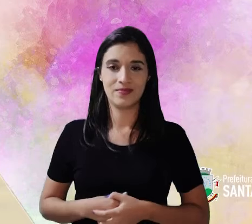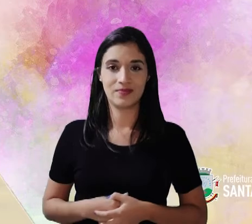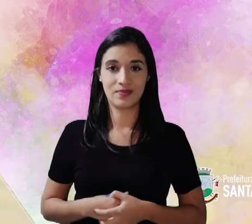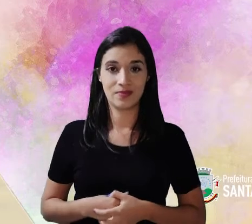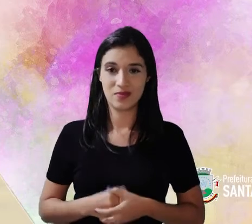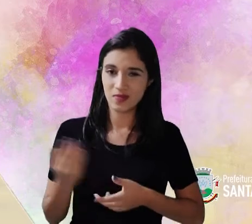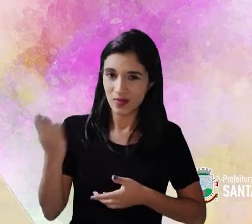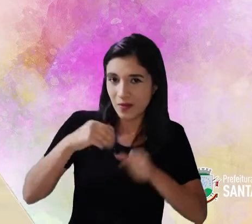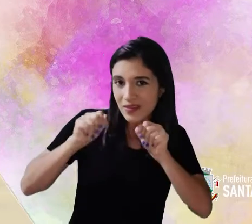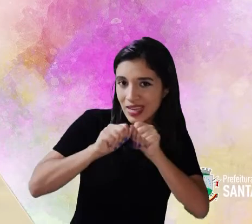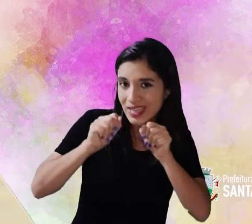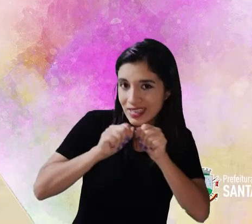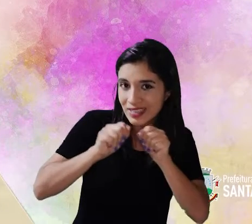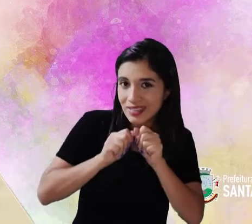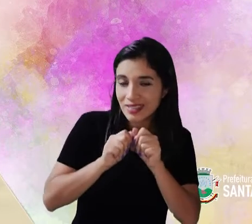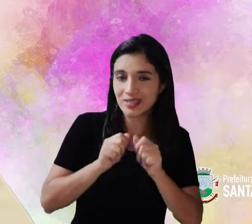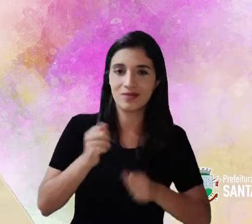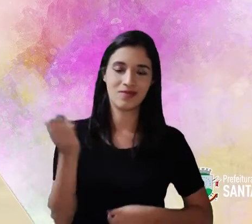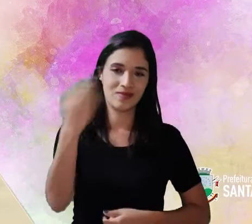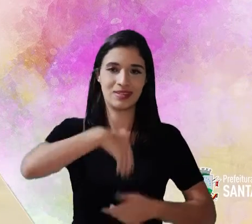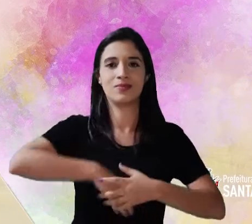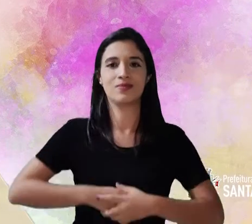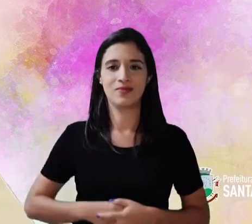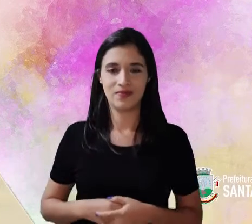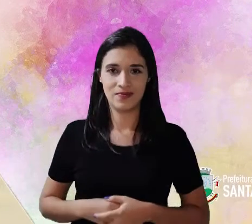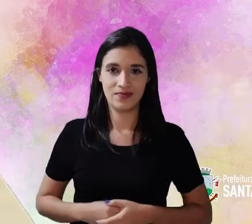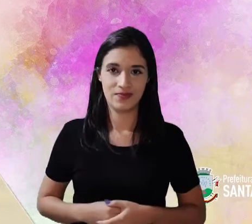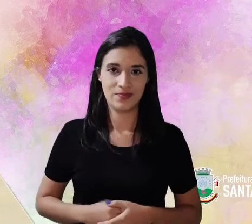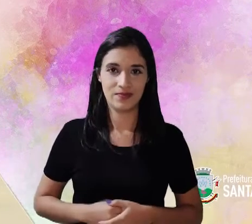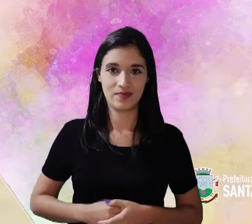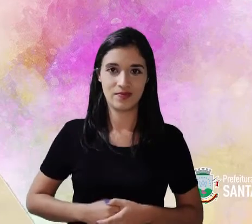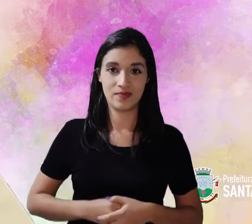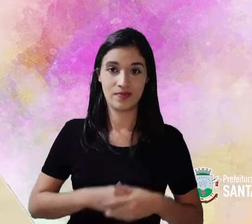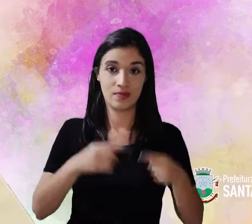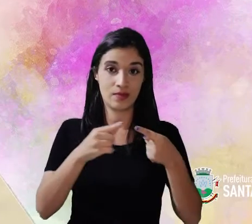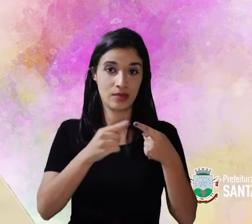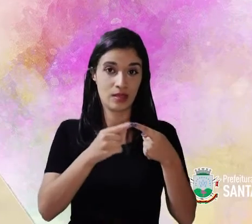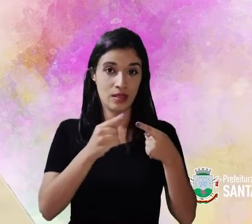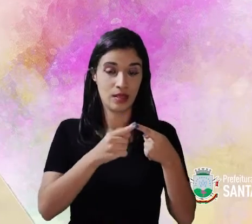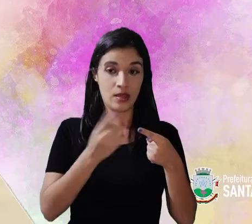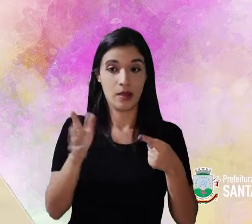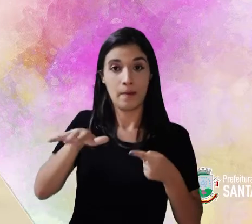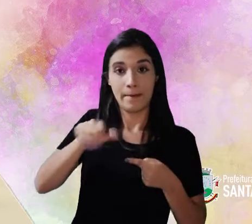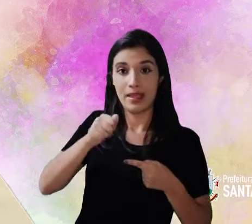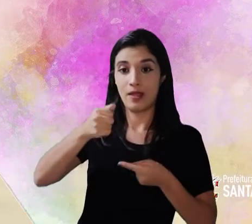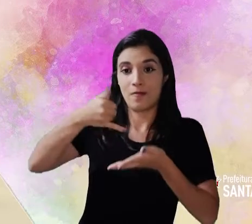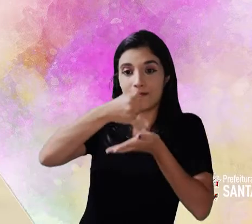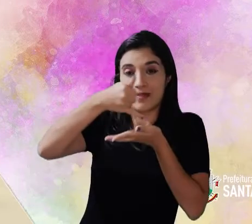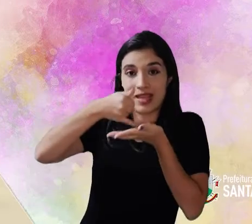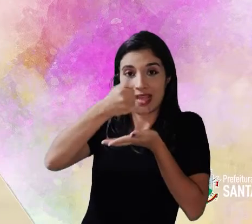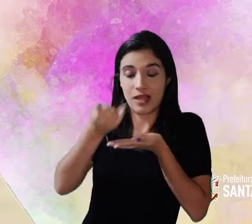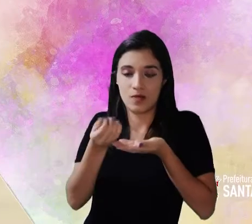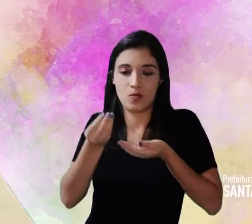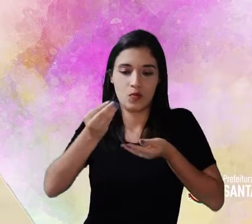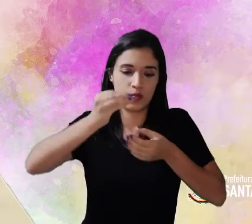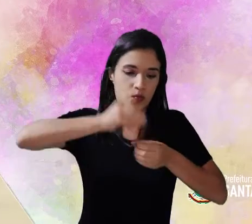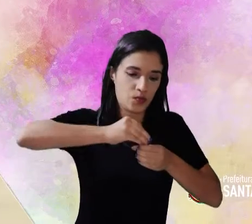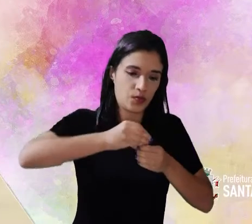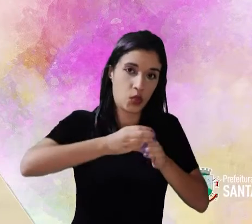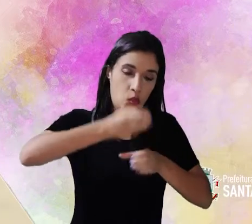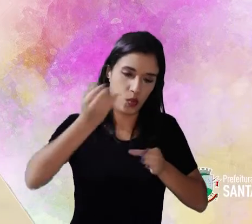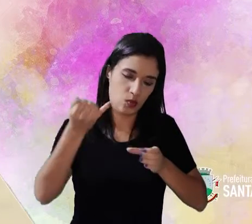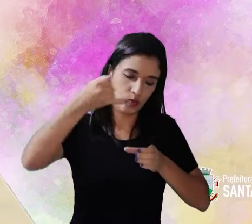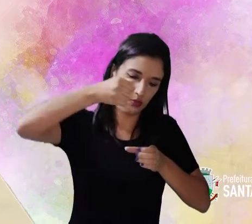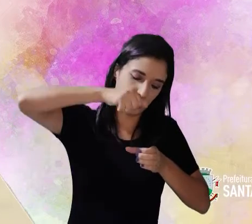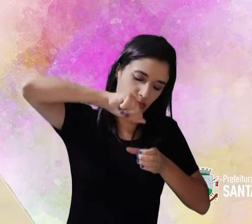Vamos fazer agora? Vamos lá! A primeira coisa que você vai fazer é pegar o vinagre e